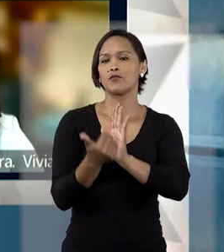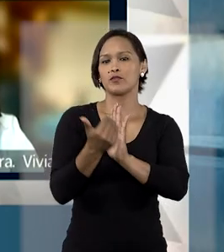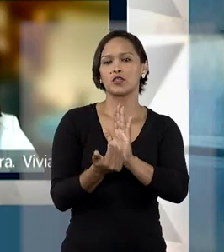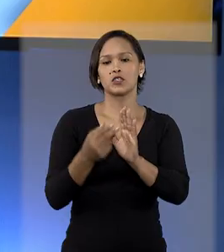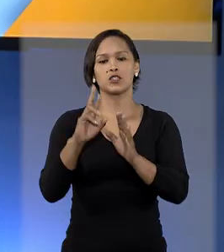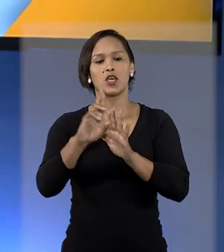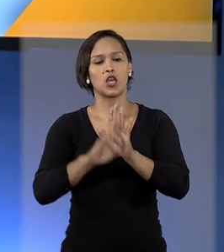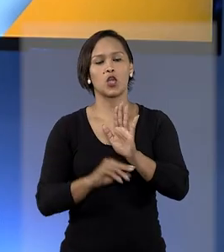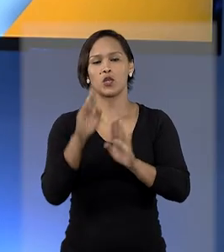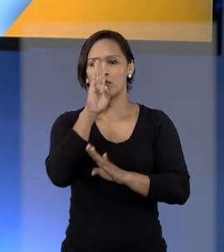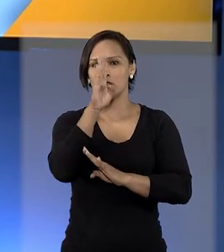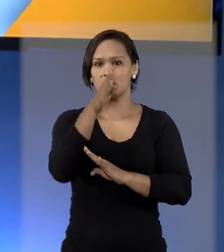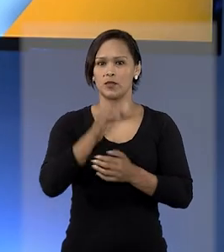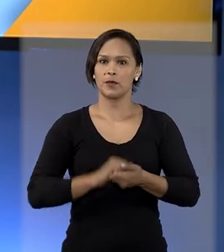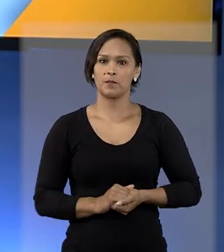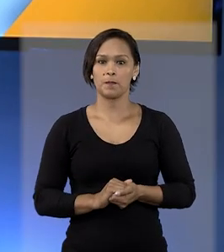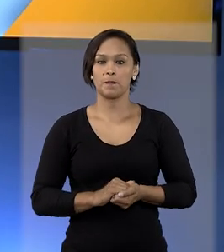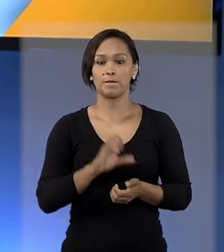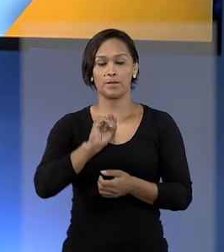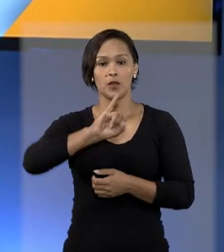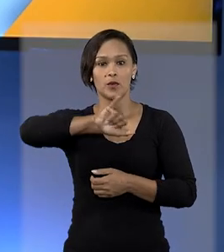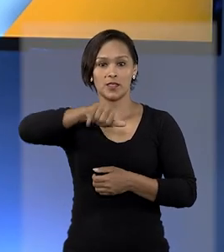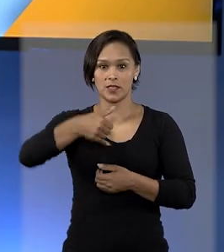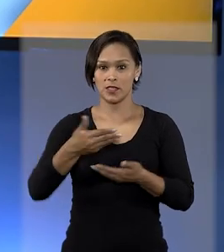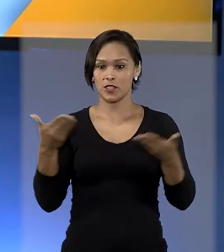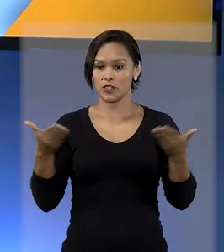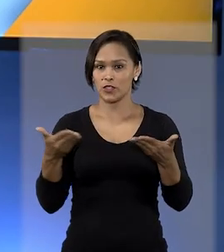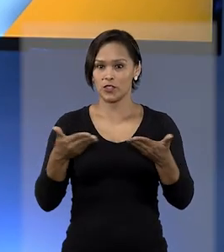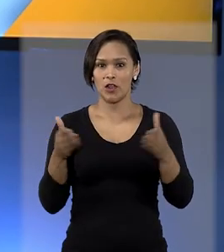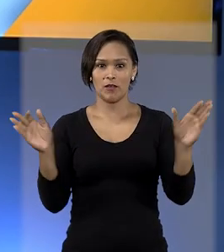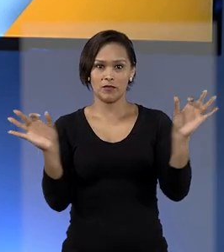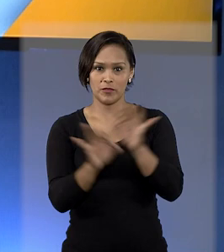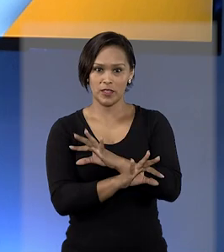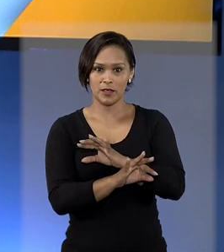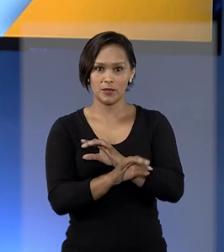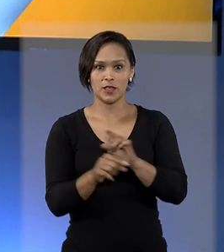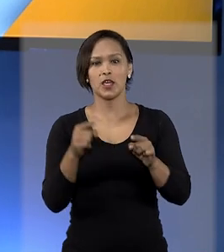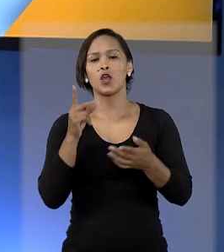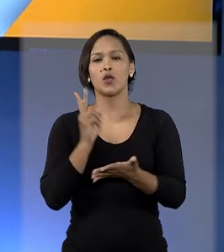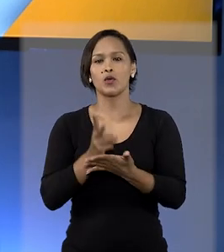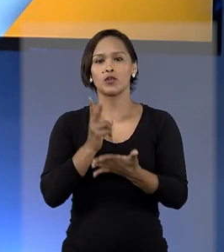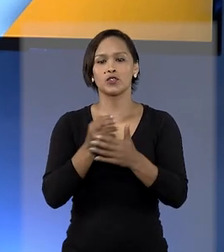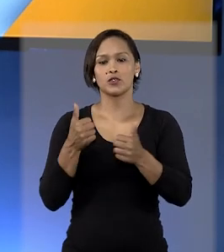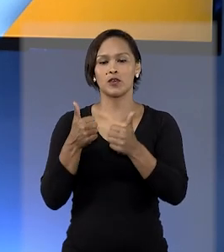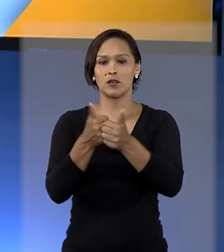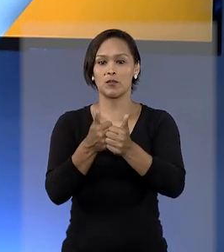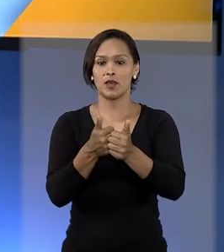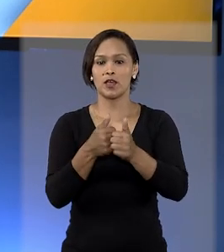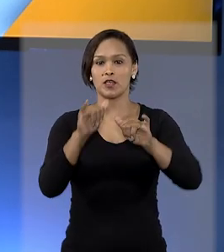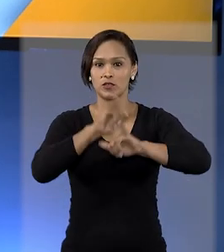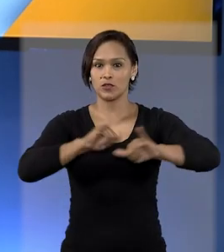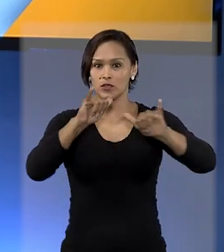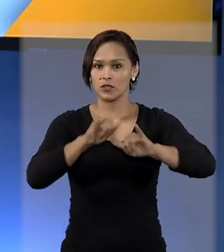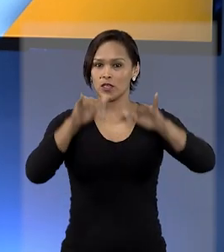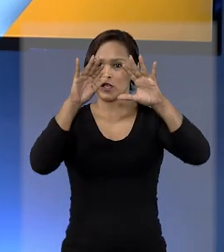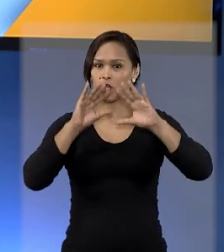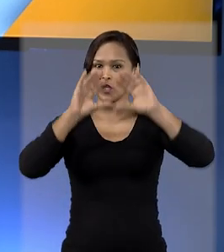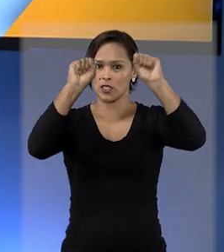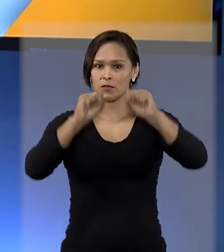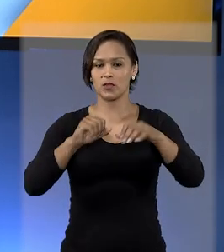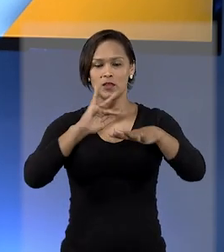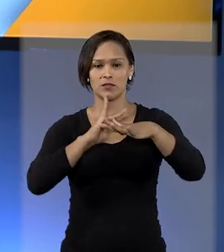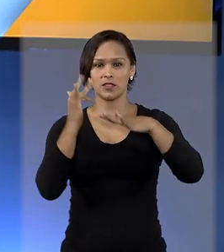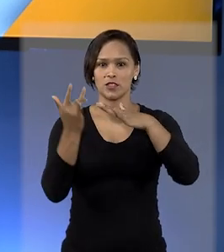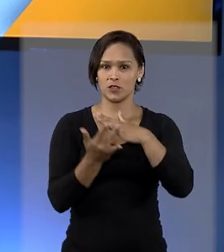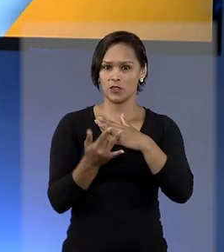de mérito. E o STJ Notícias fica por aqui. Continue acompanhando as notícias do Tribunal nas redes sociais,